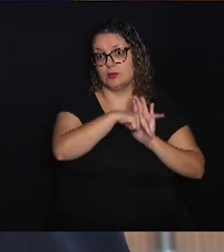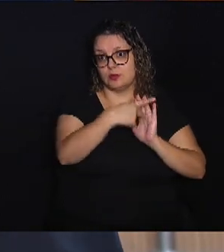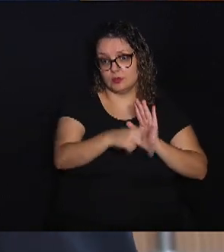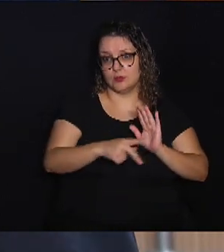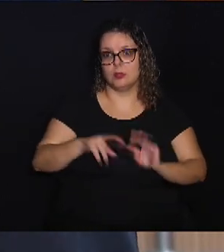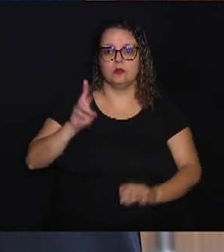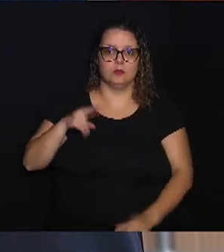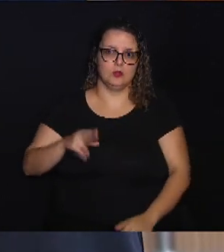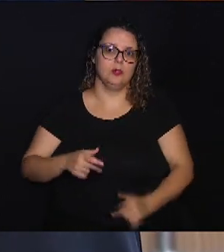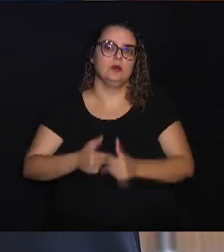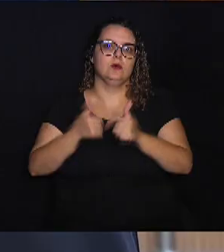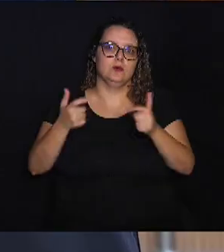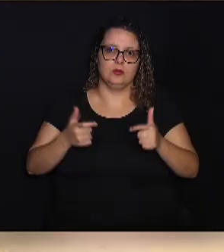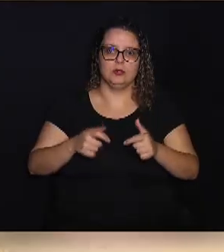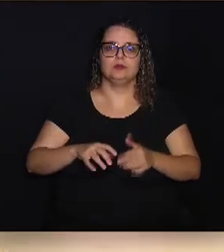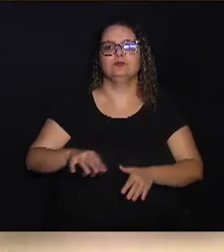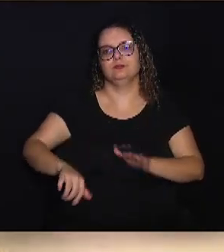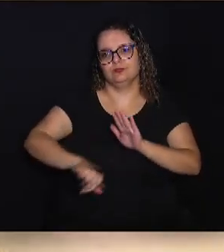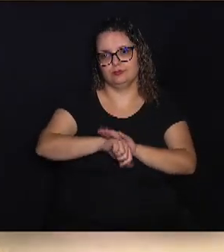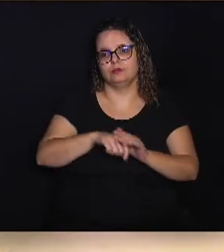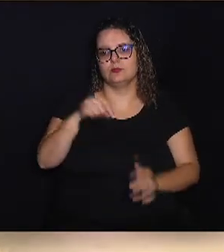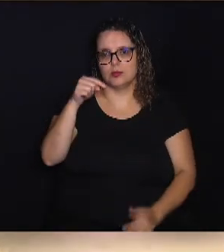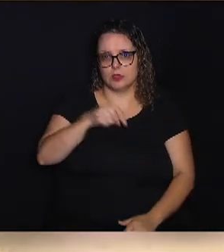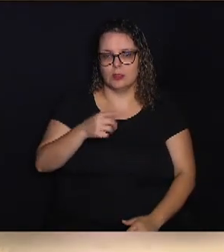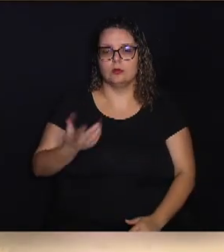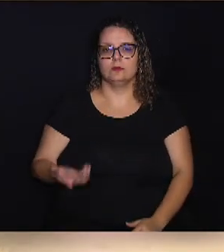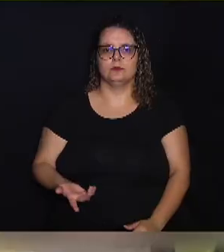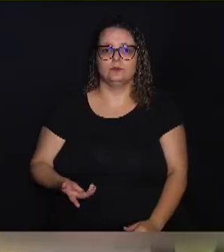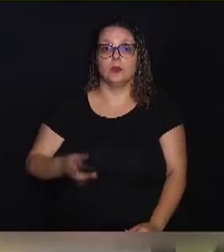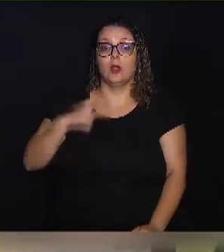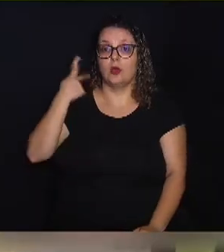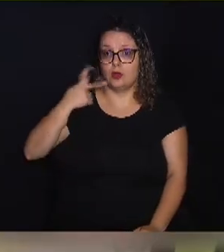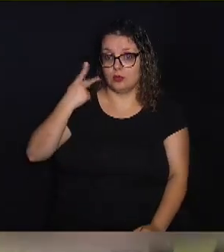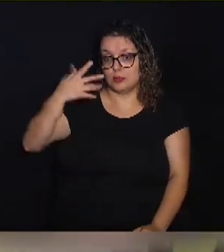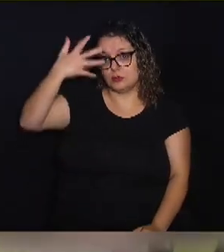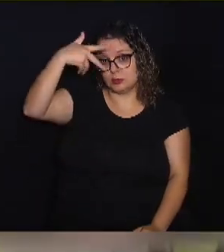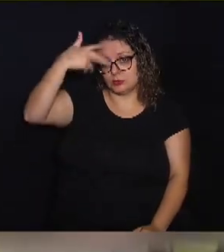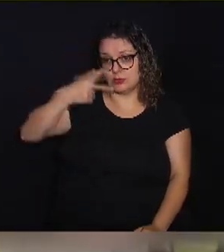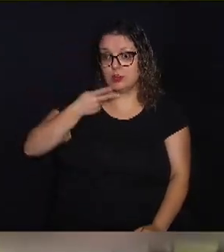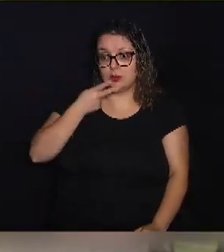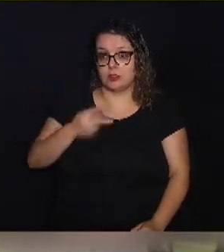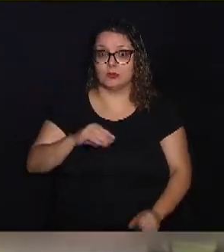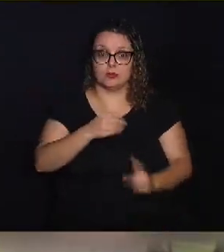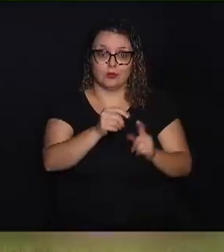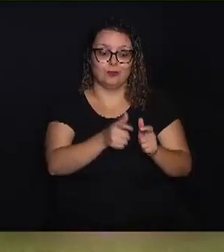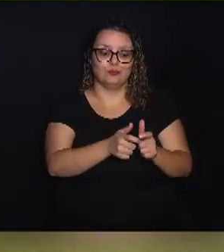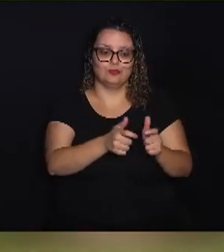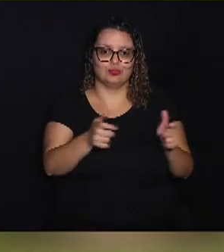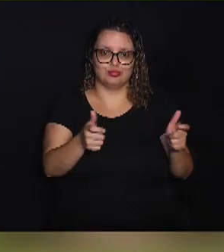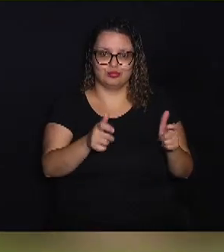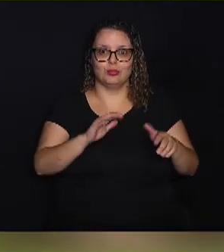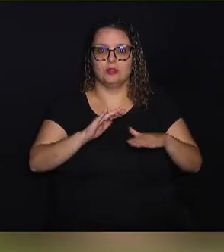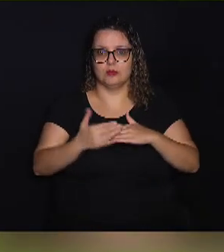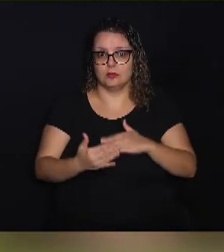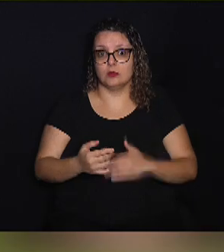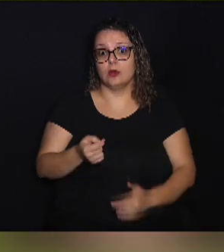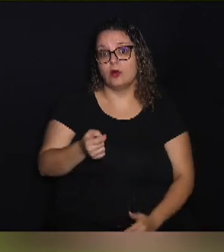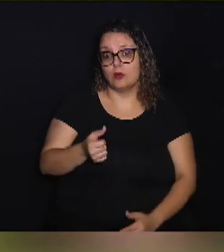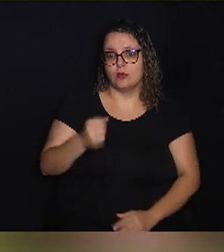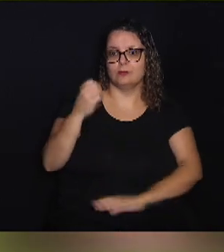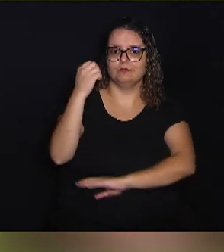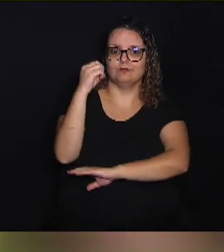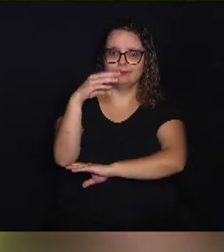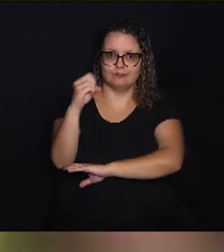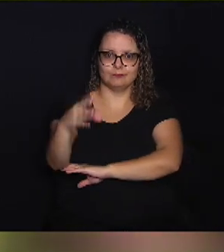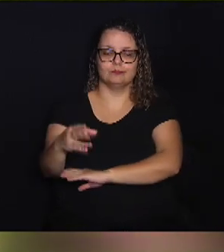conta do aumento do índice de criminalidade. O parlamentar reforça que a vulnerabilidade se agrava em bairros com pouca iluminação,